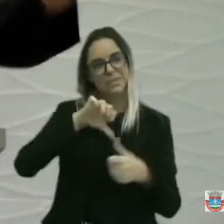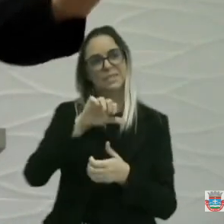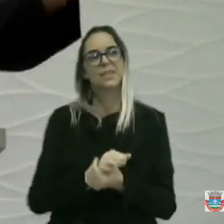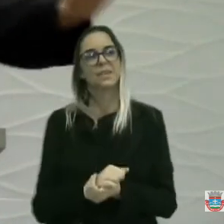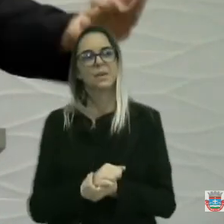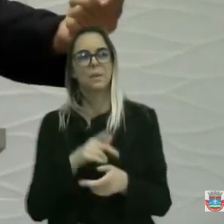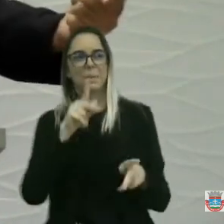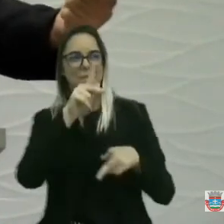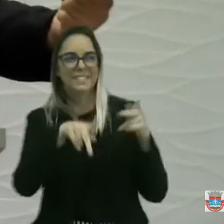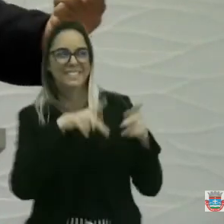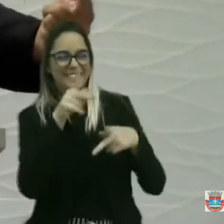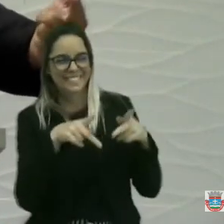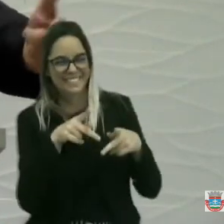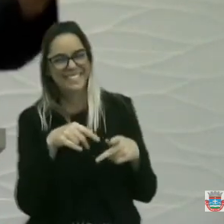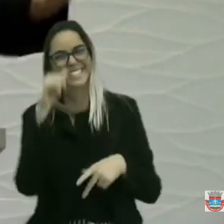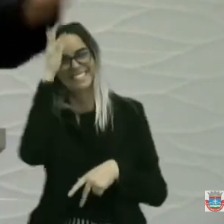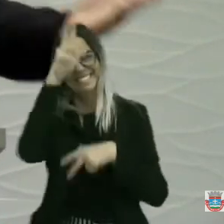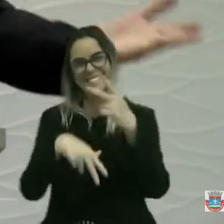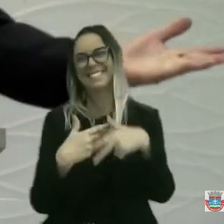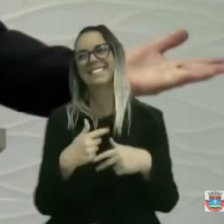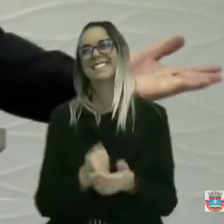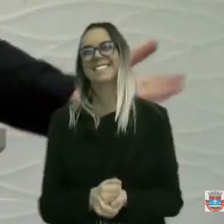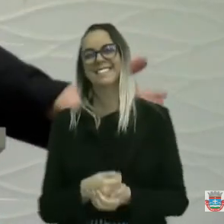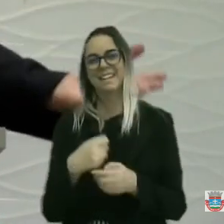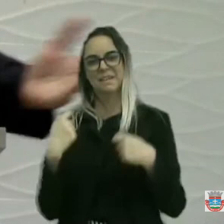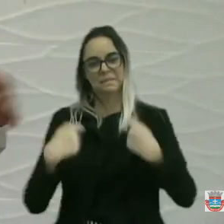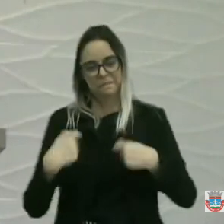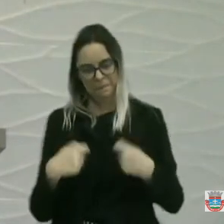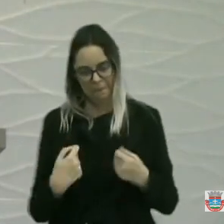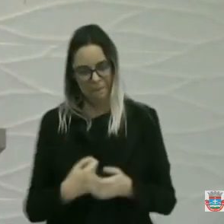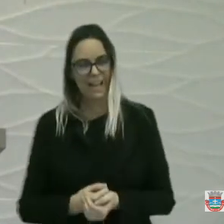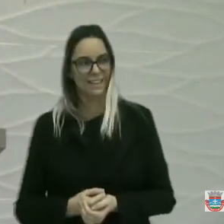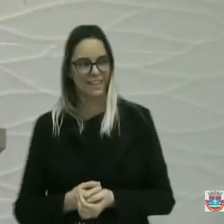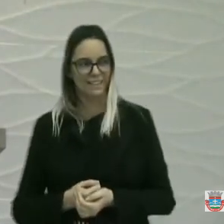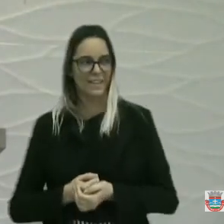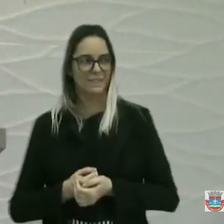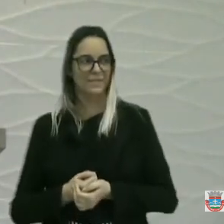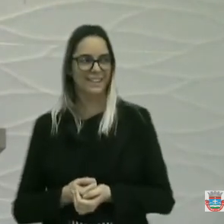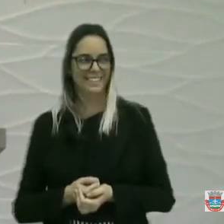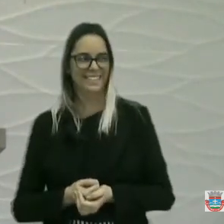de São Bento tem que marcar ele e saber que ele não fala a verdade nessa tribuna.